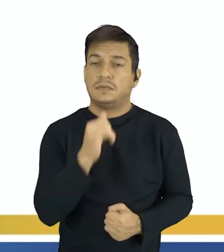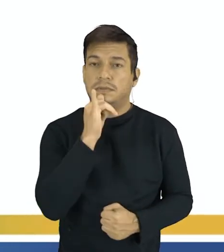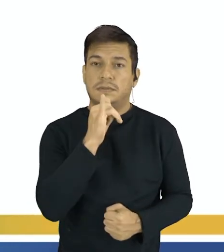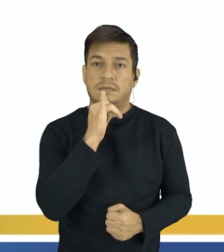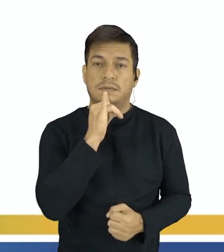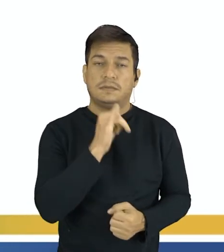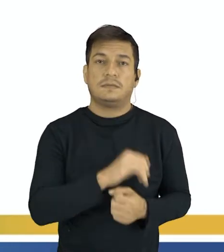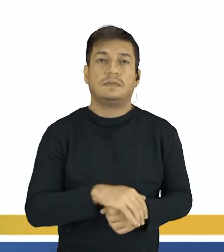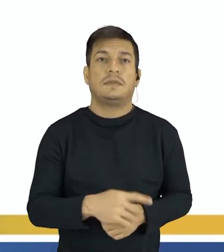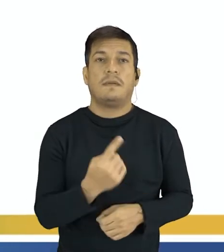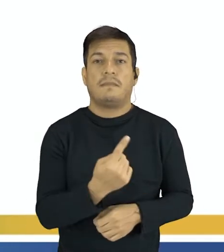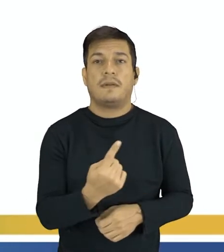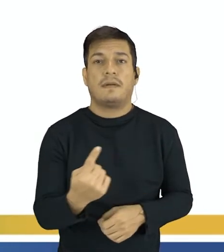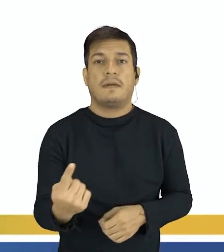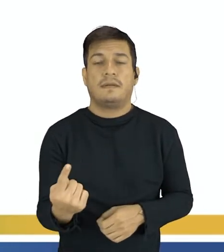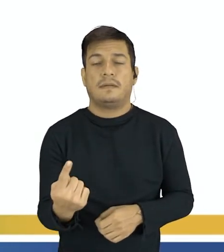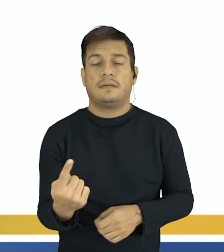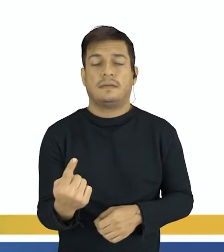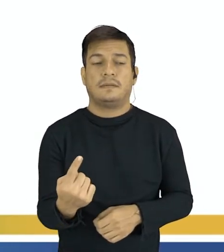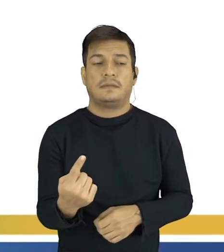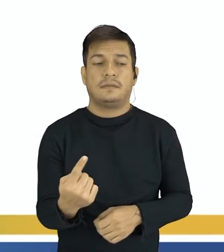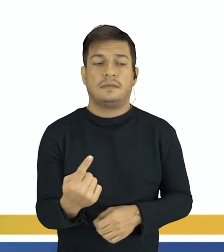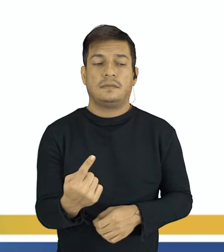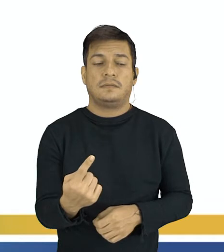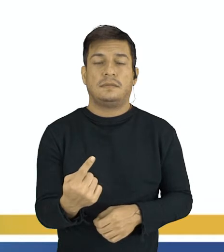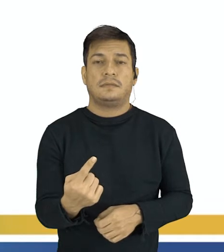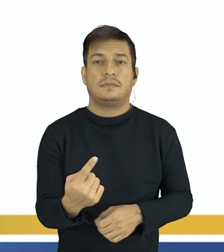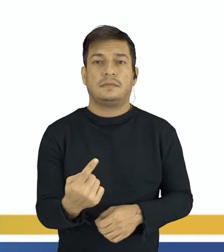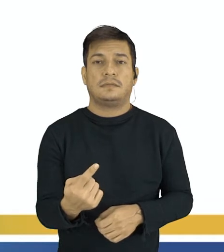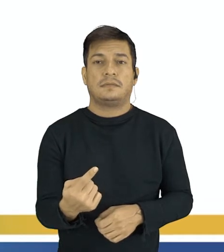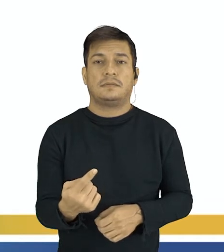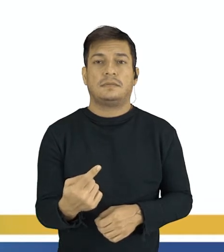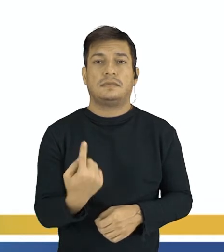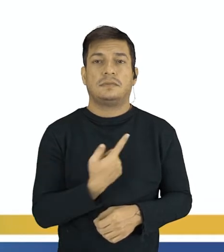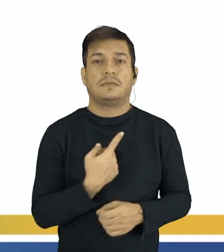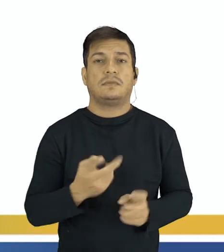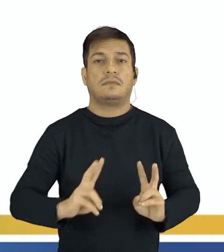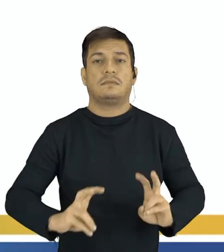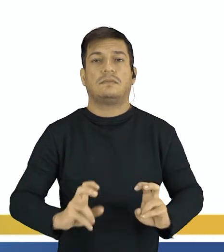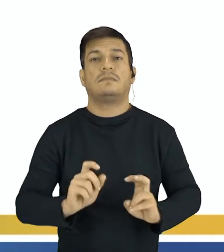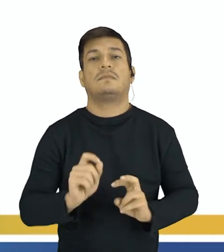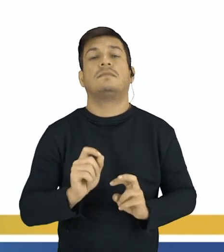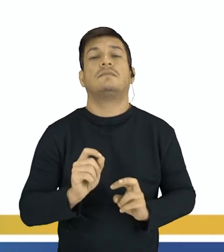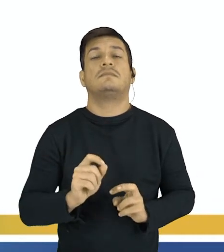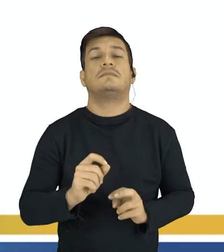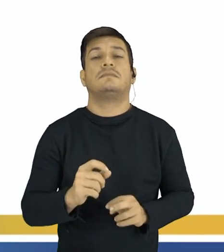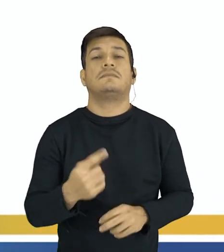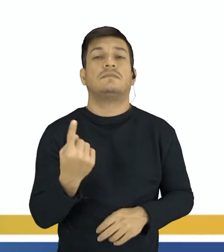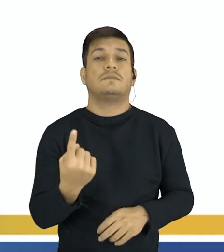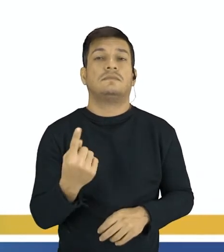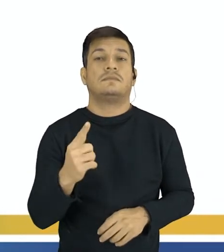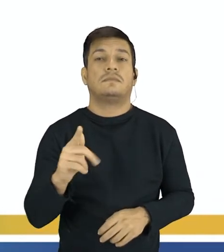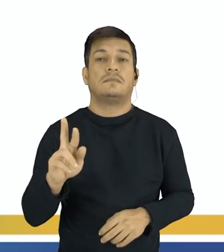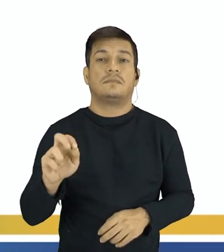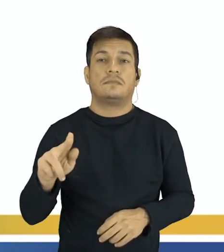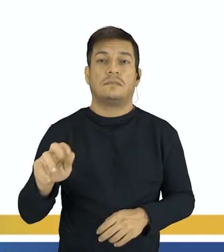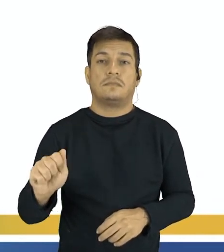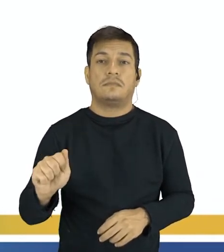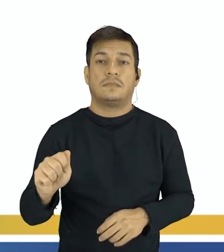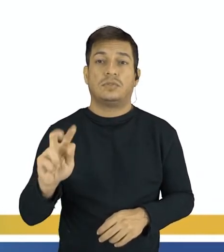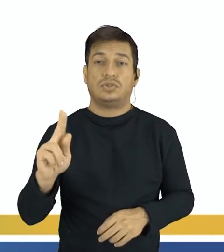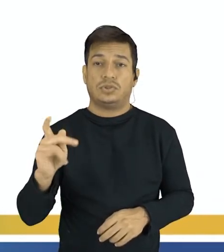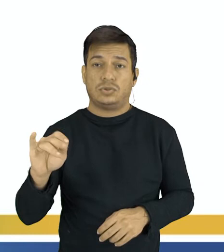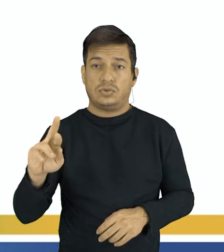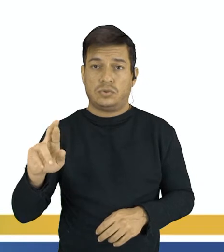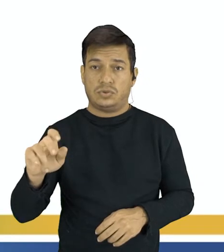por exemplo, para a gente observar ali, para cada 1 grama de